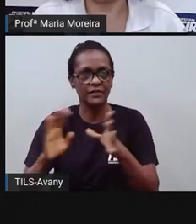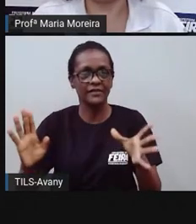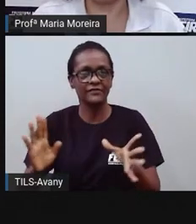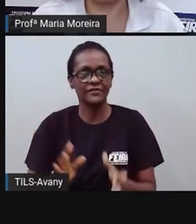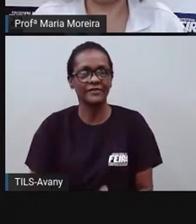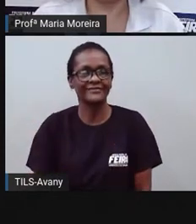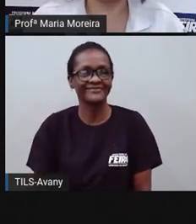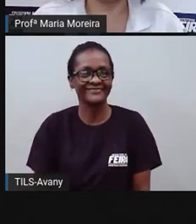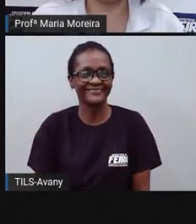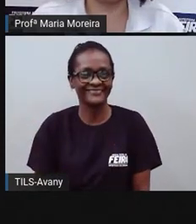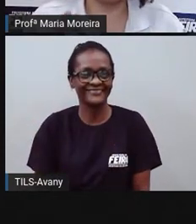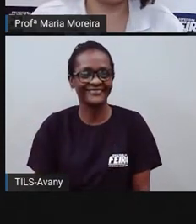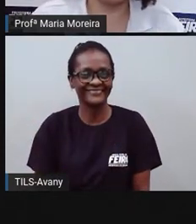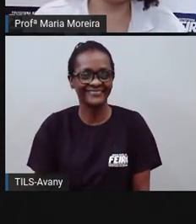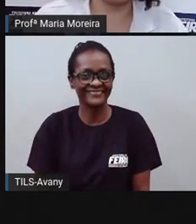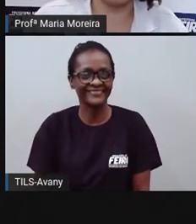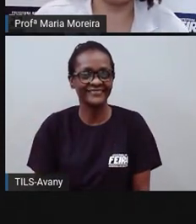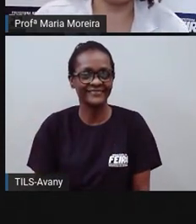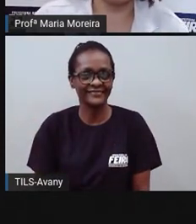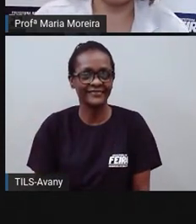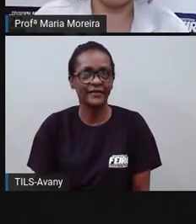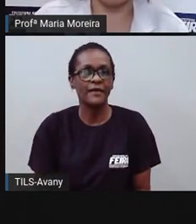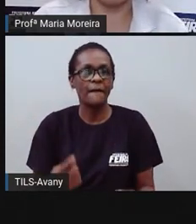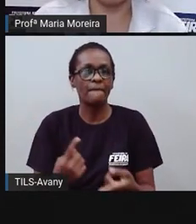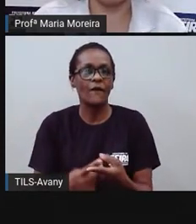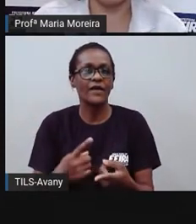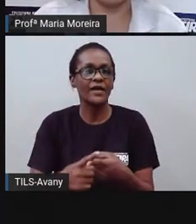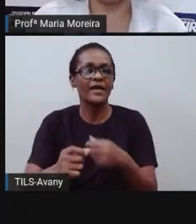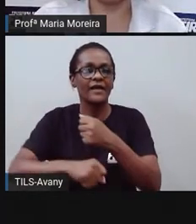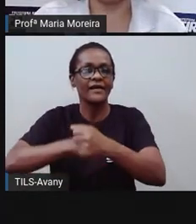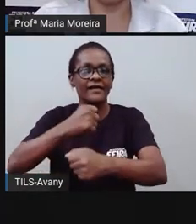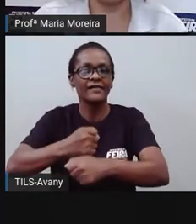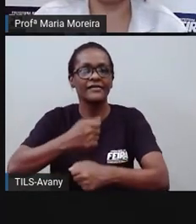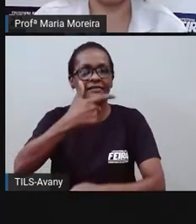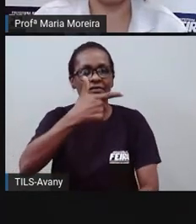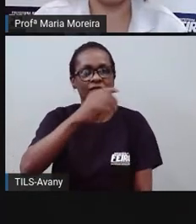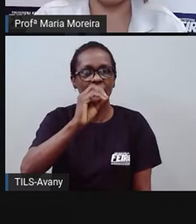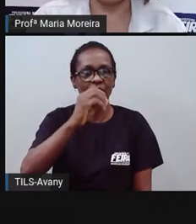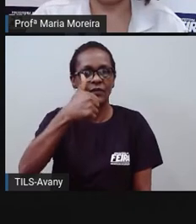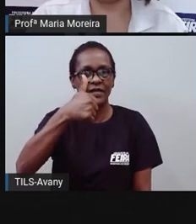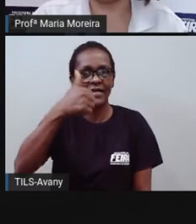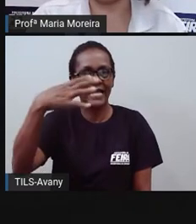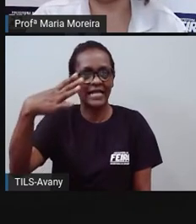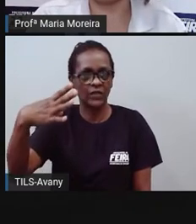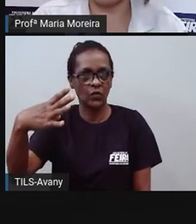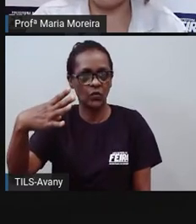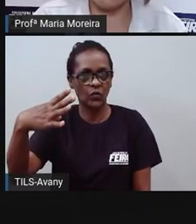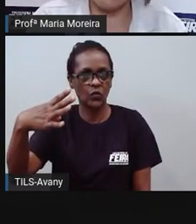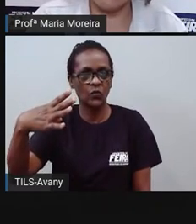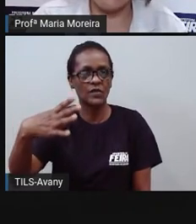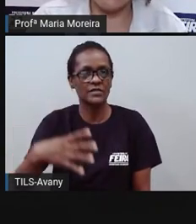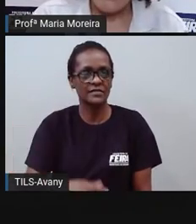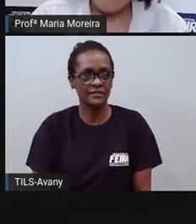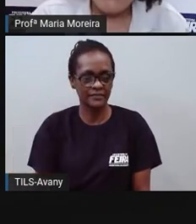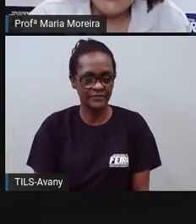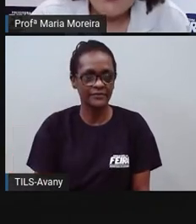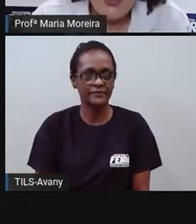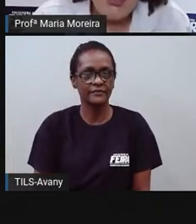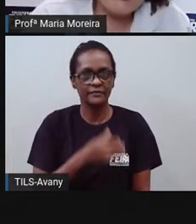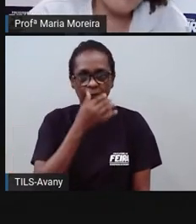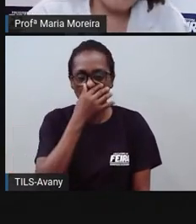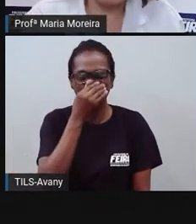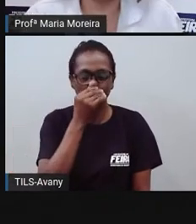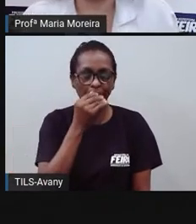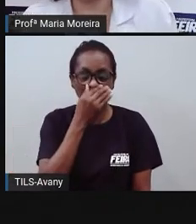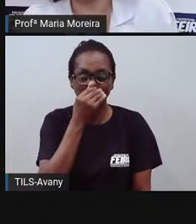declarada como patrimônio cultural imaterial da humanidade em 2014. Mas